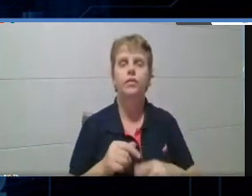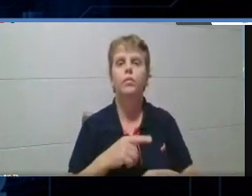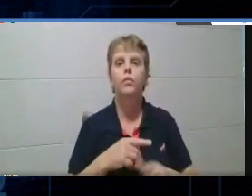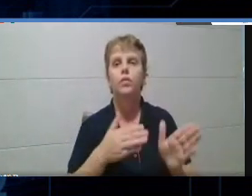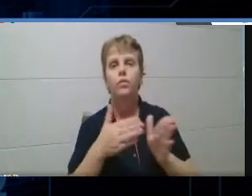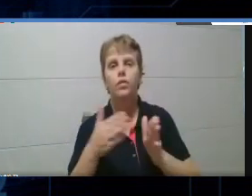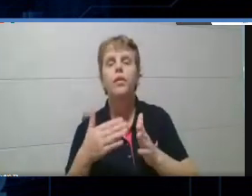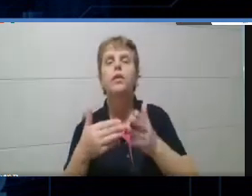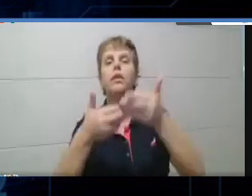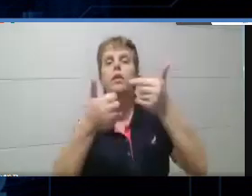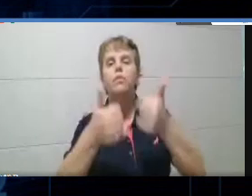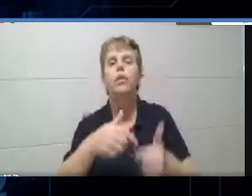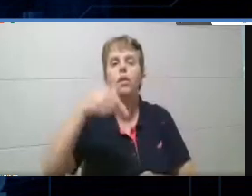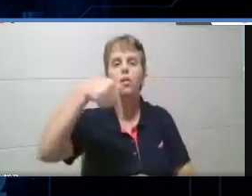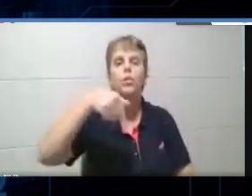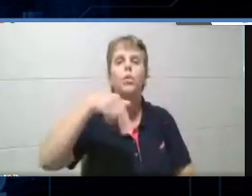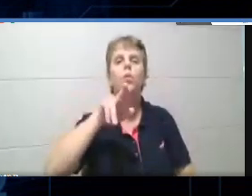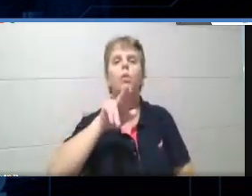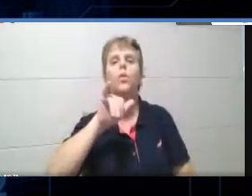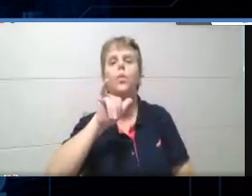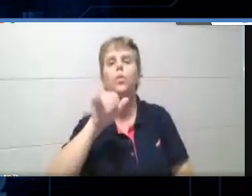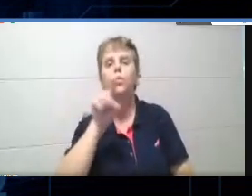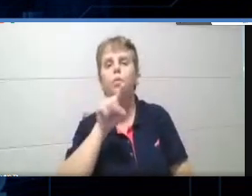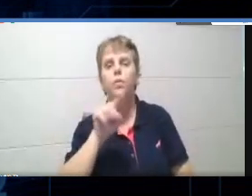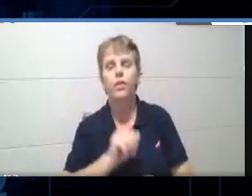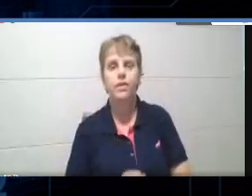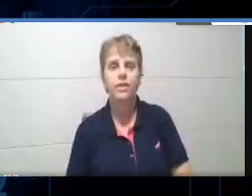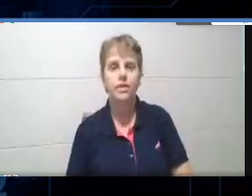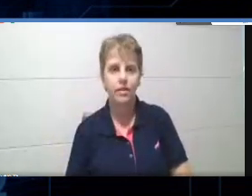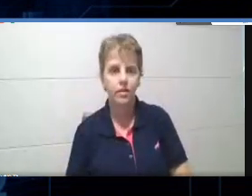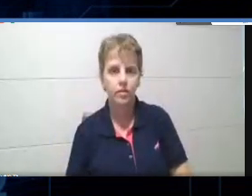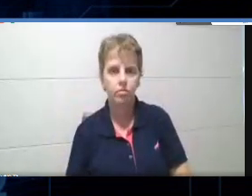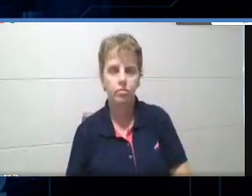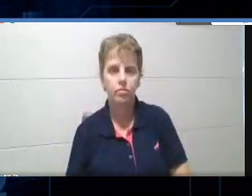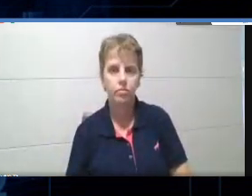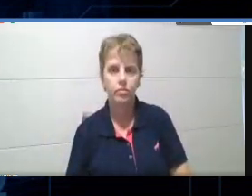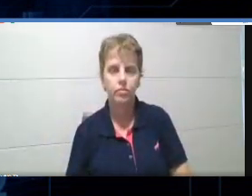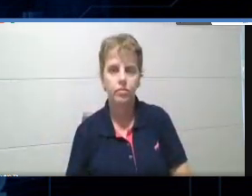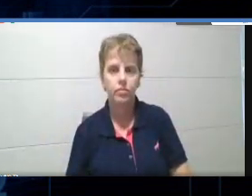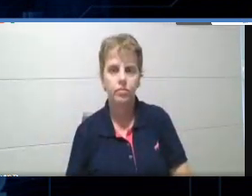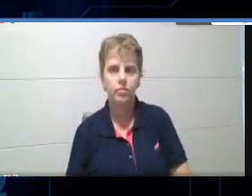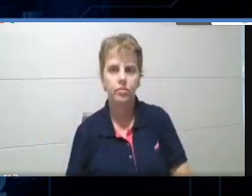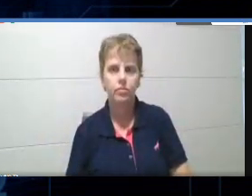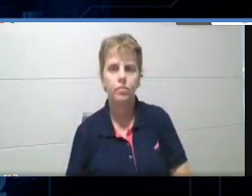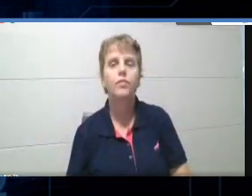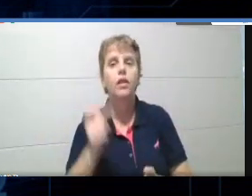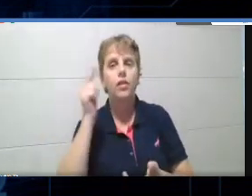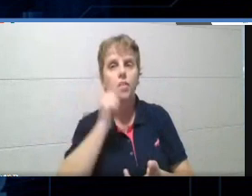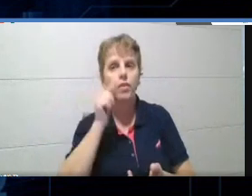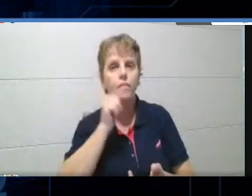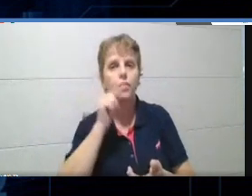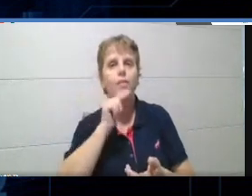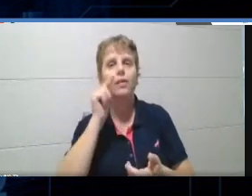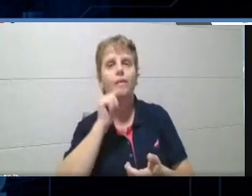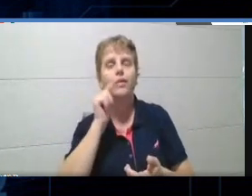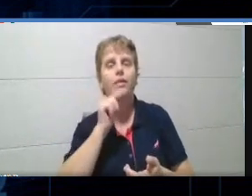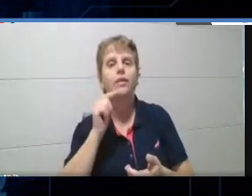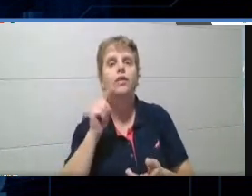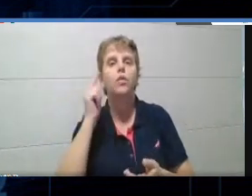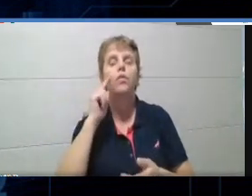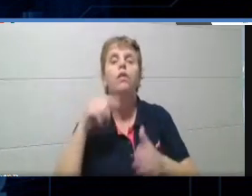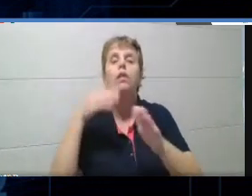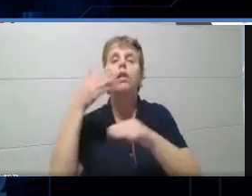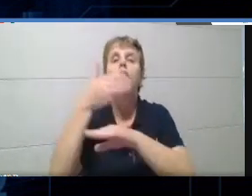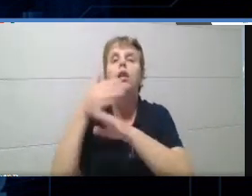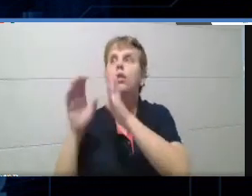Quizzes, tá? O Quizzes, vocês vão, pra ter acesso ao Quizzes, vocês podem ir aqui no Google,